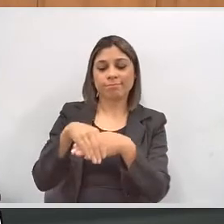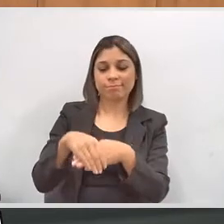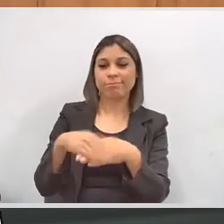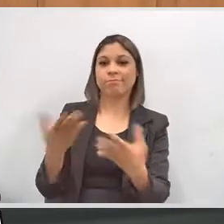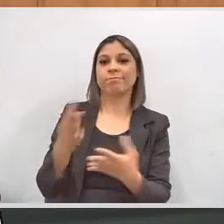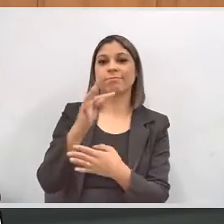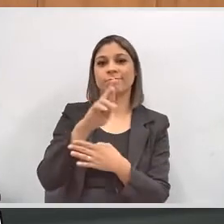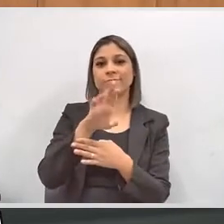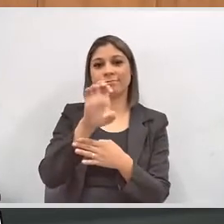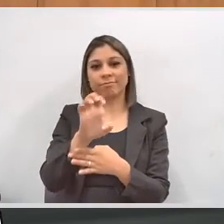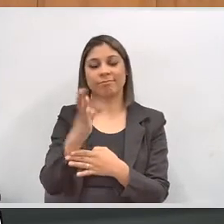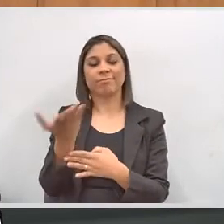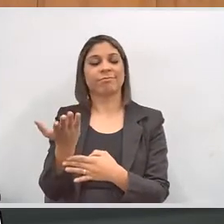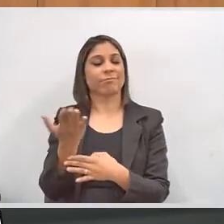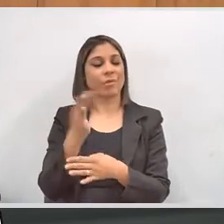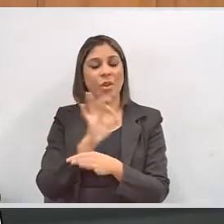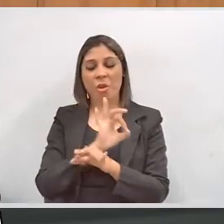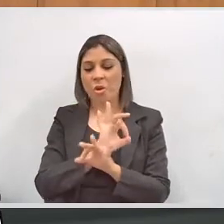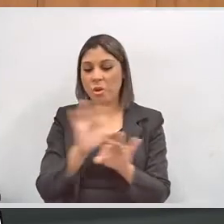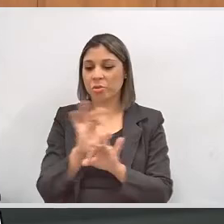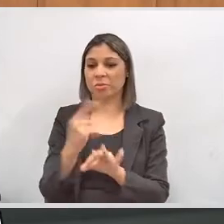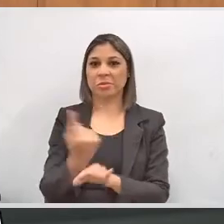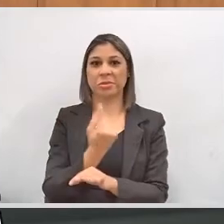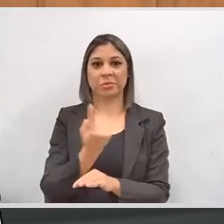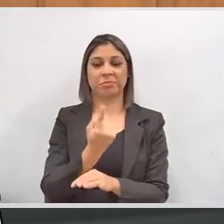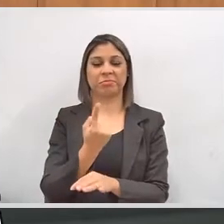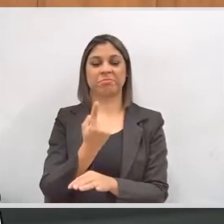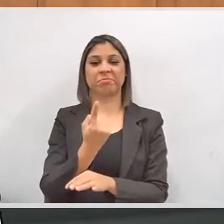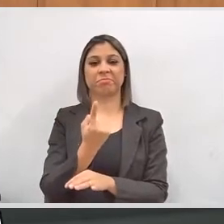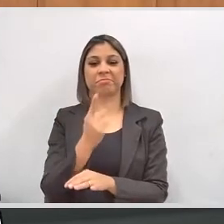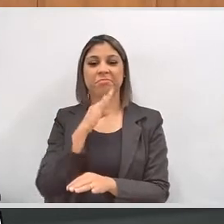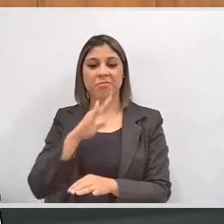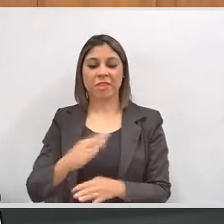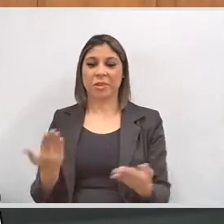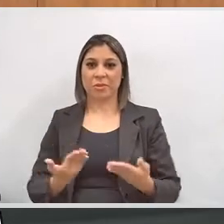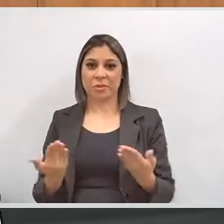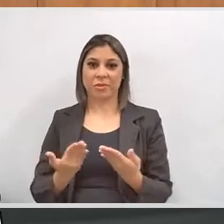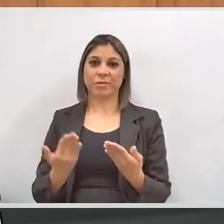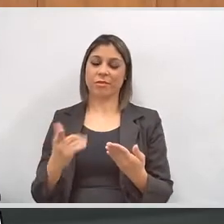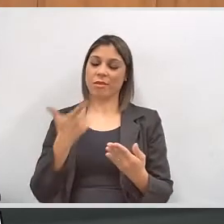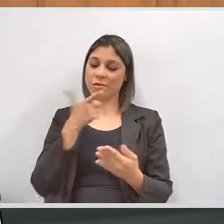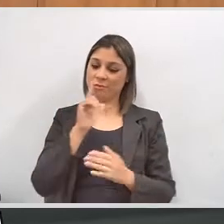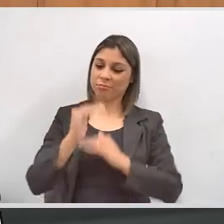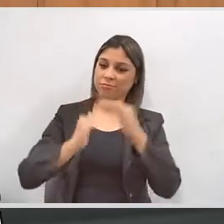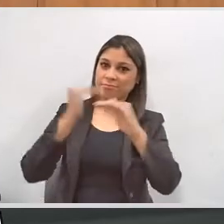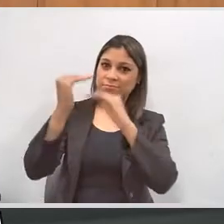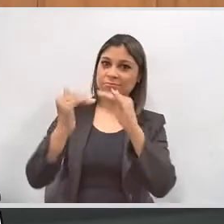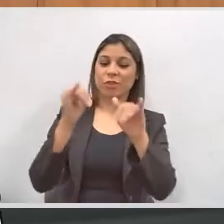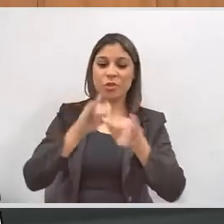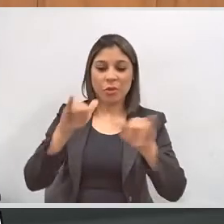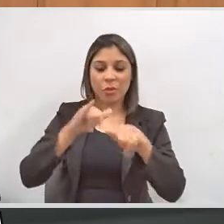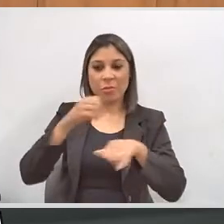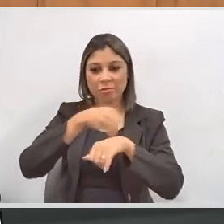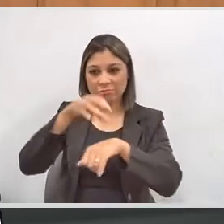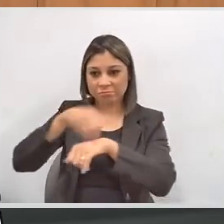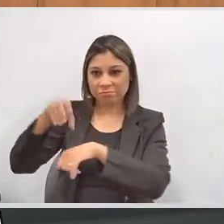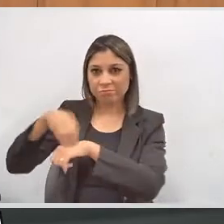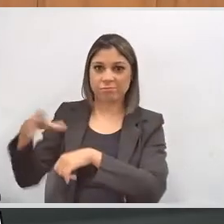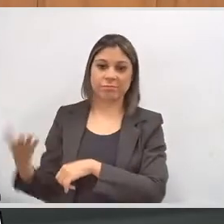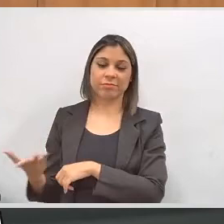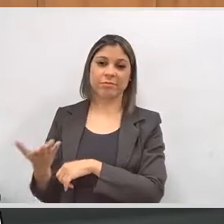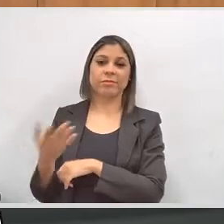cumprimentar aos representantes da TRE, foi riquíssima essa tarde para nós, nós vamos avançar com essas informações.